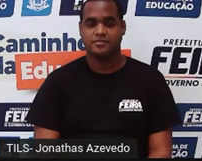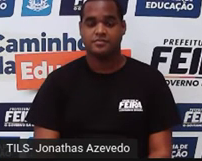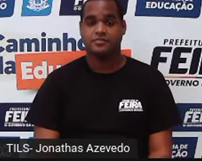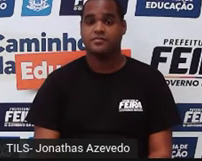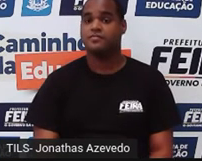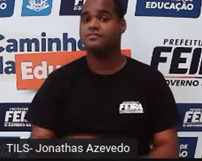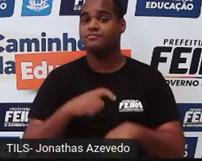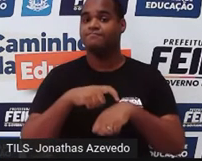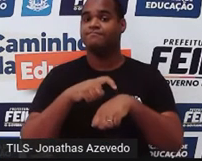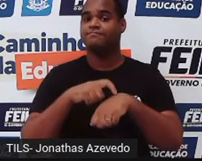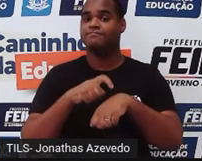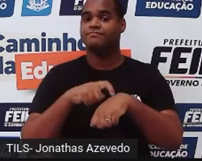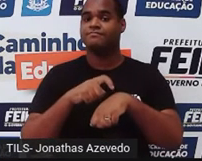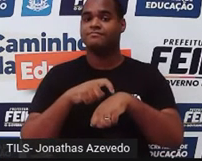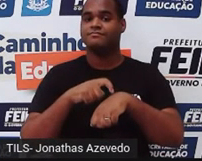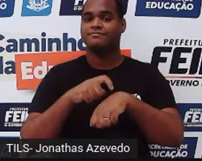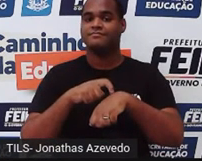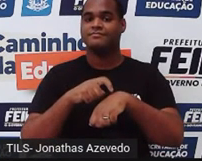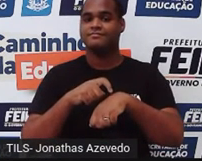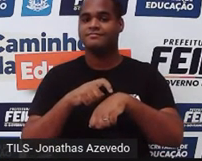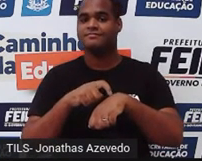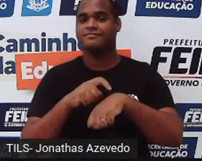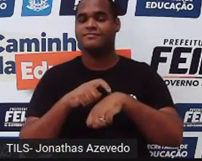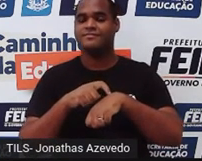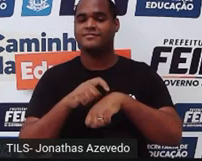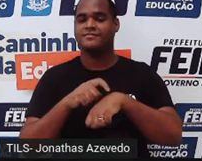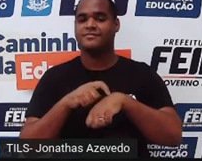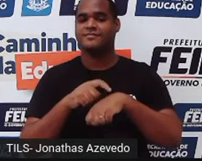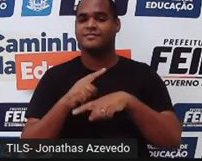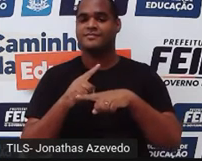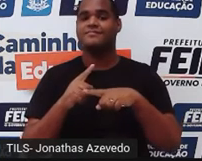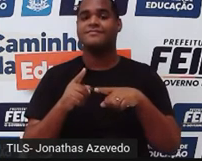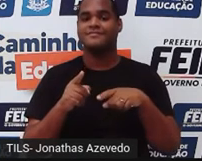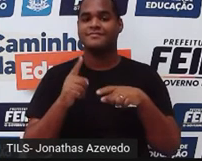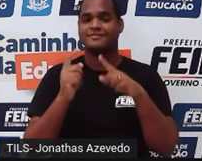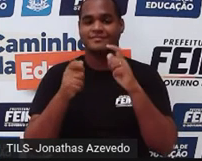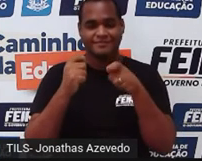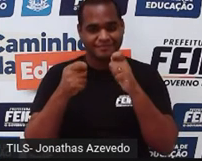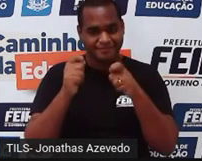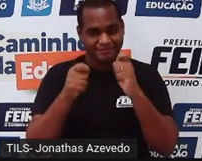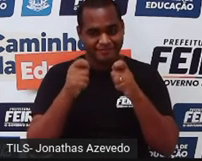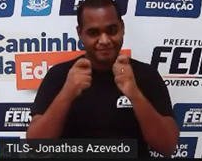Olha o tempo verdadeiro ou falso que rufem os tambores.